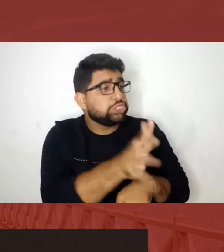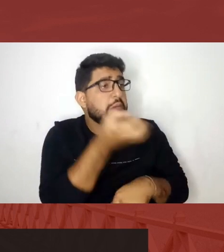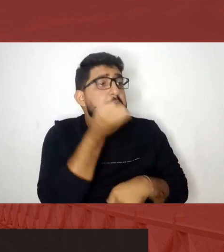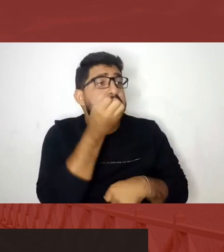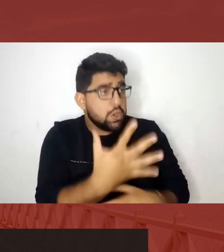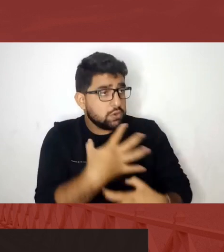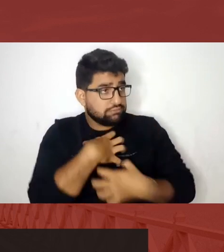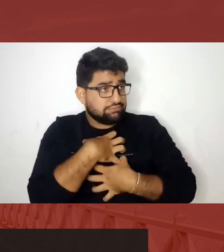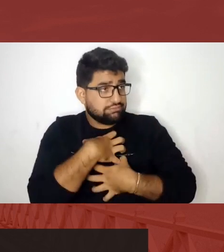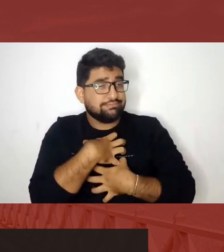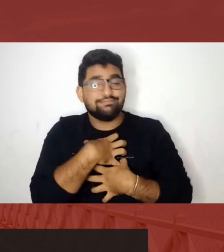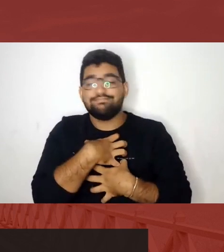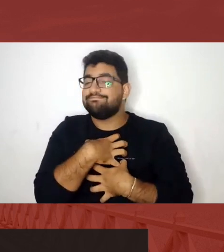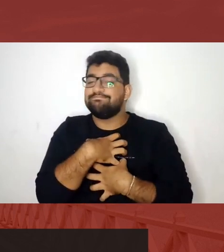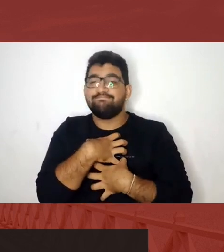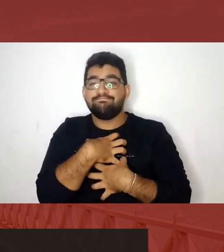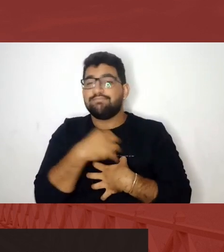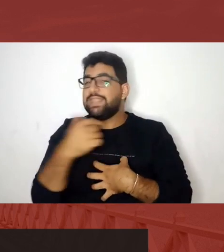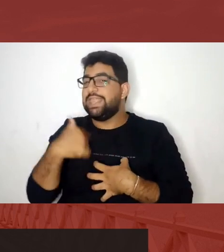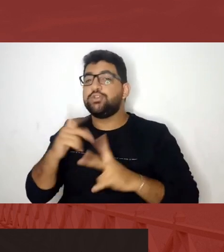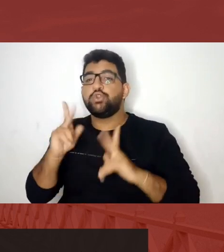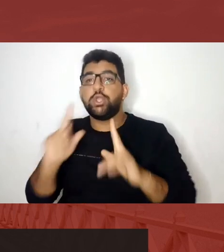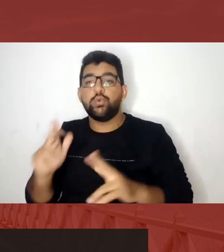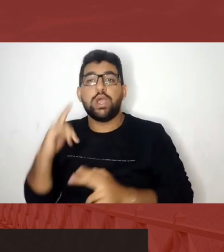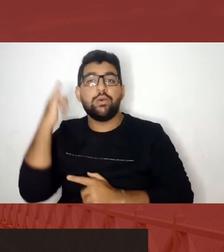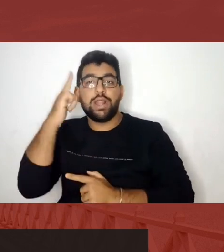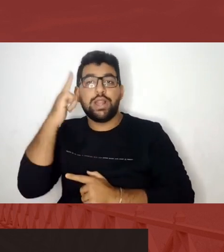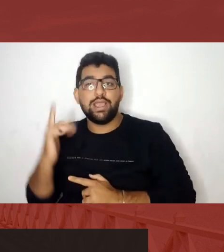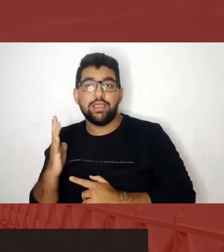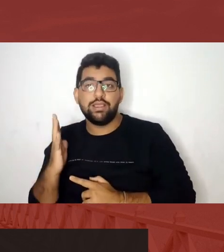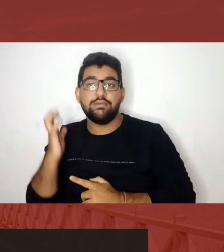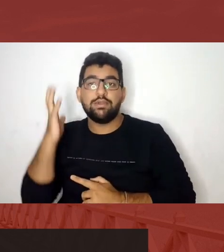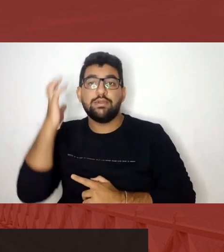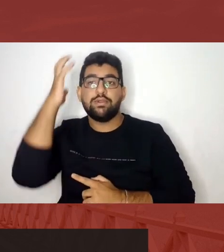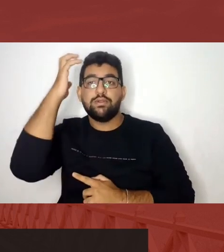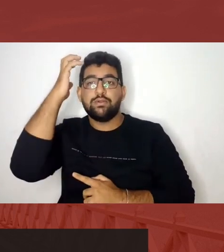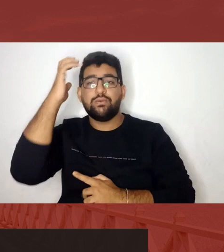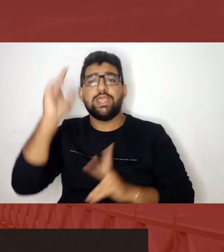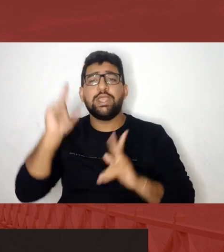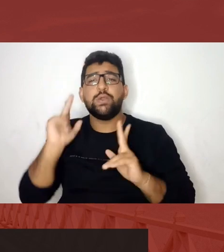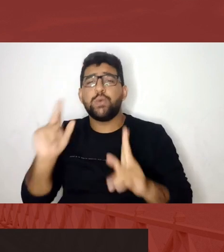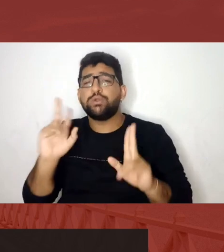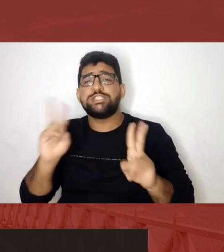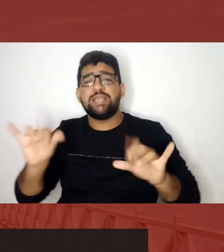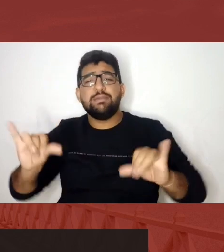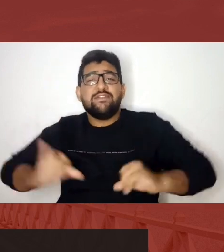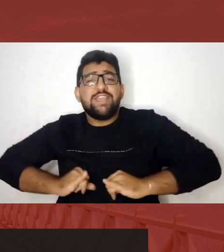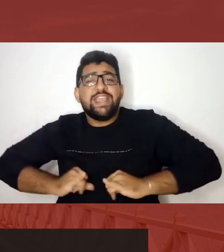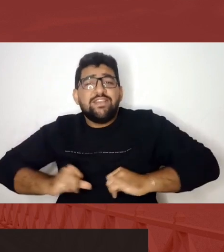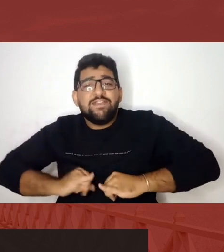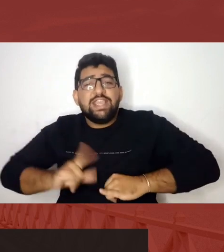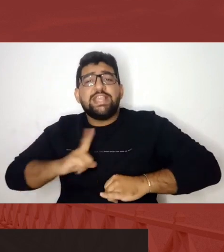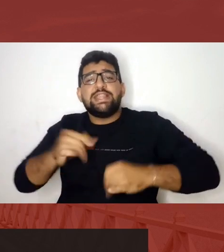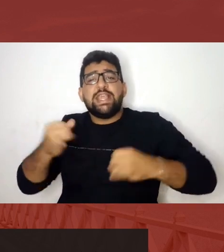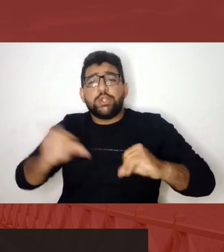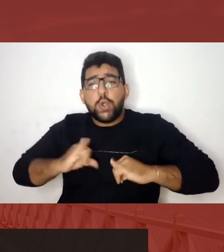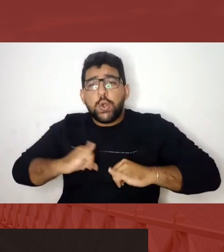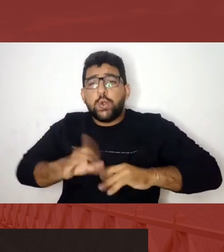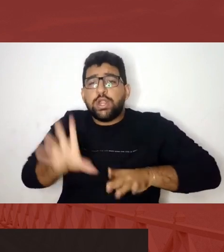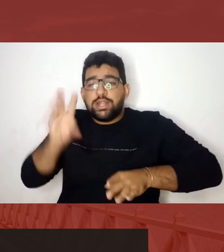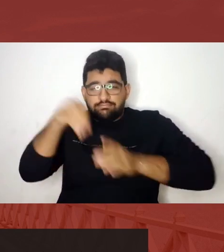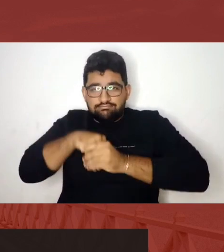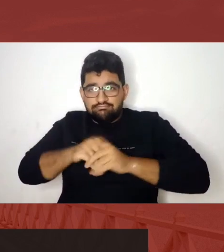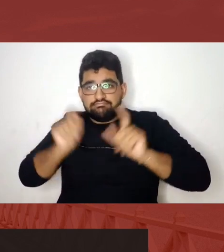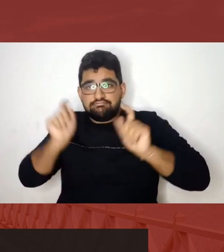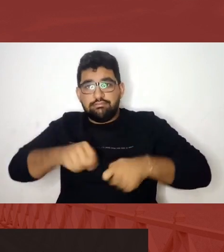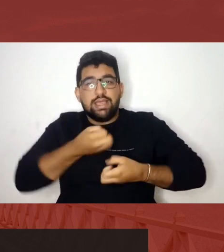eu sou sempre como o Leodegário de Jesus, um pássaro ferido. Eu sempre tenho dores para poder compartilhar, mas